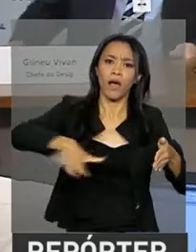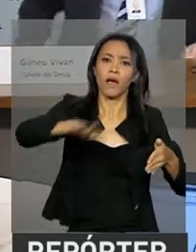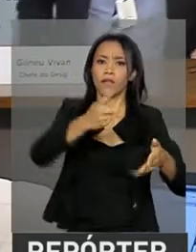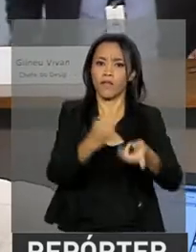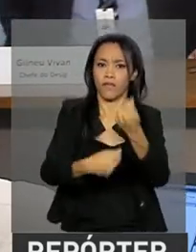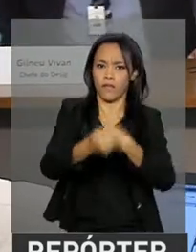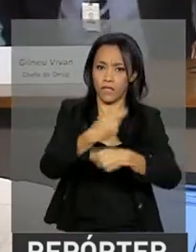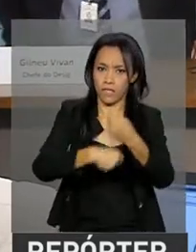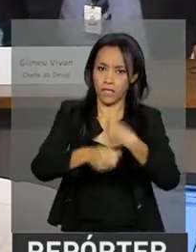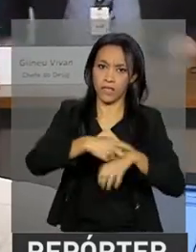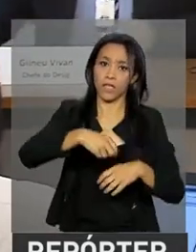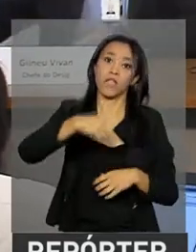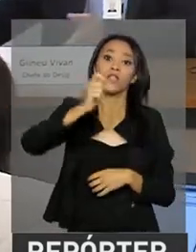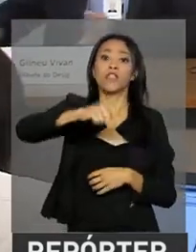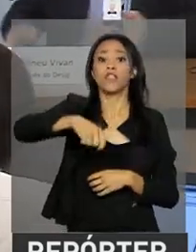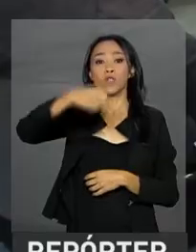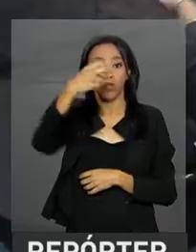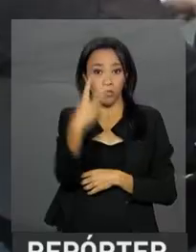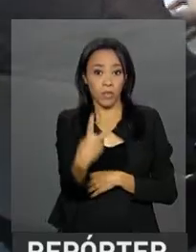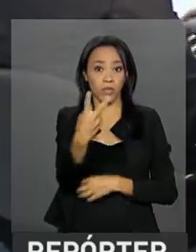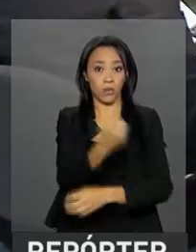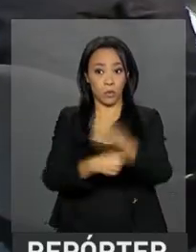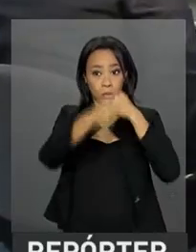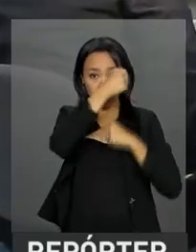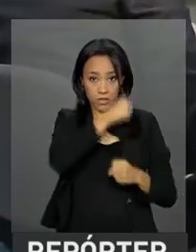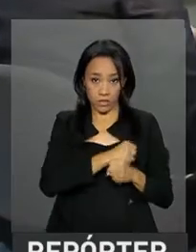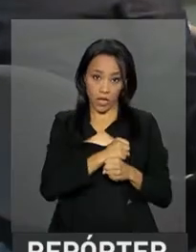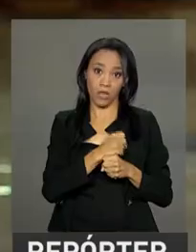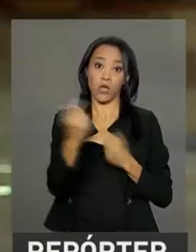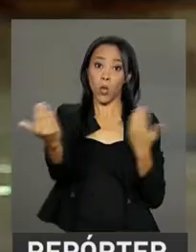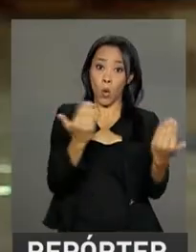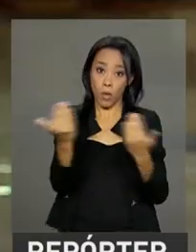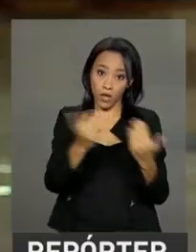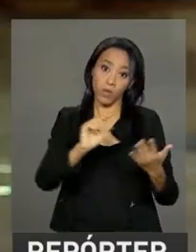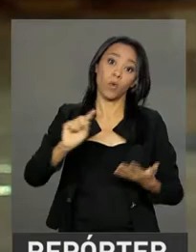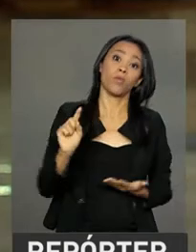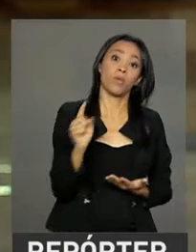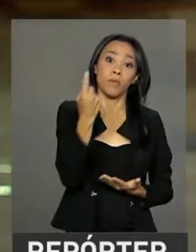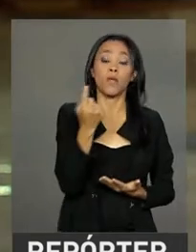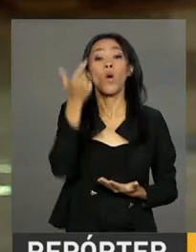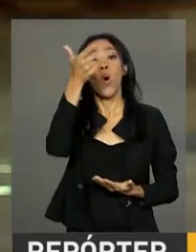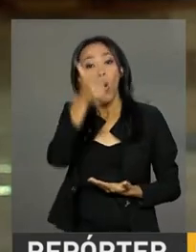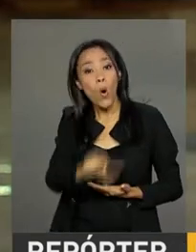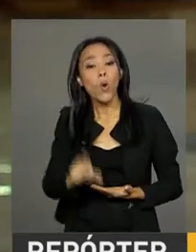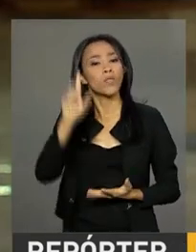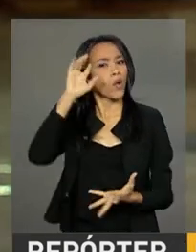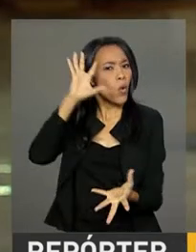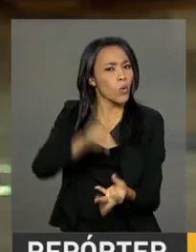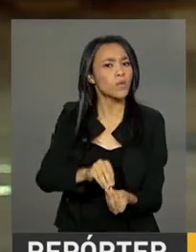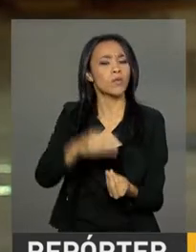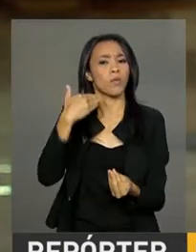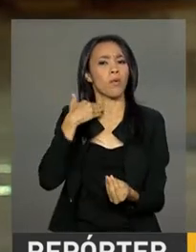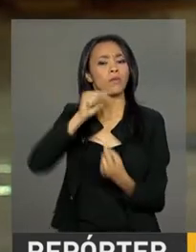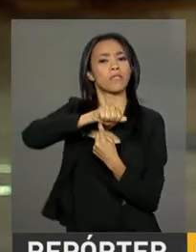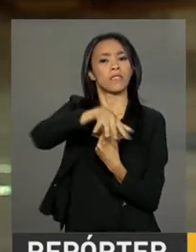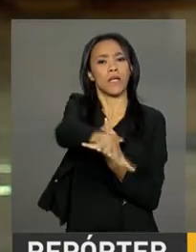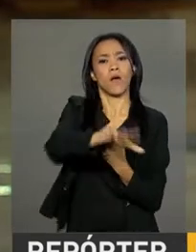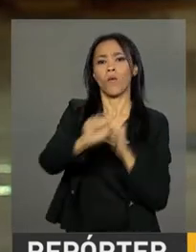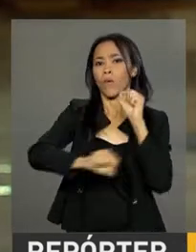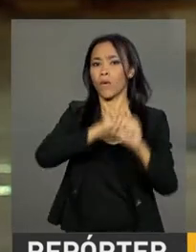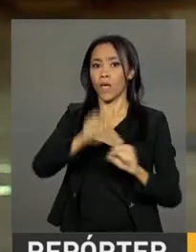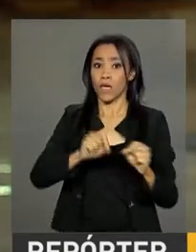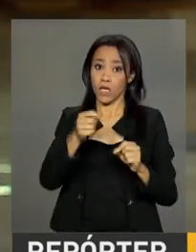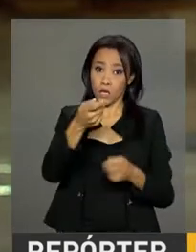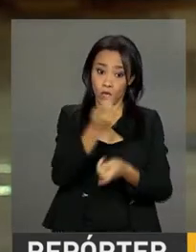no segundo semestre do ano passado, em comparação com o primeiro. Outra conclusão do relatório do Banco Central é que o sistema